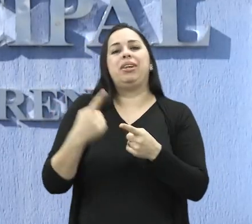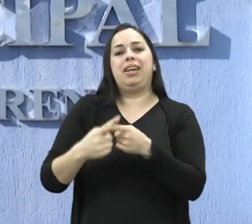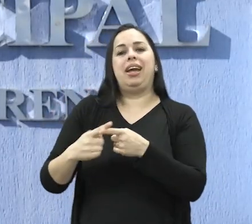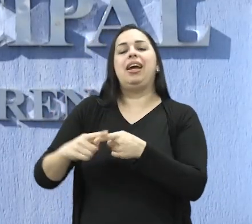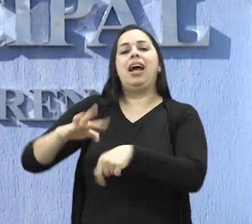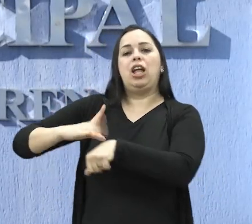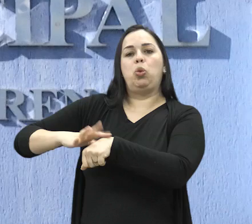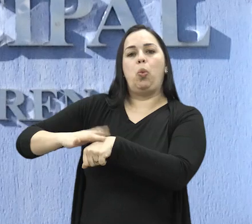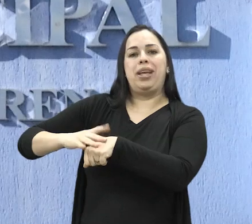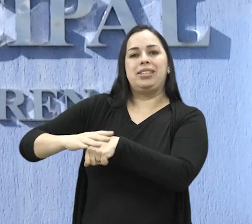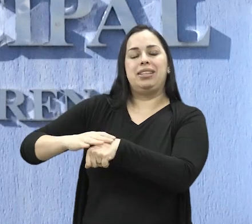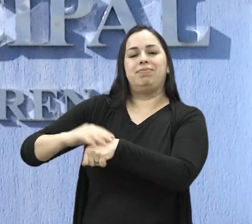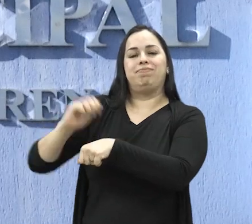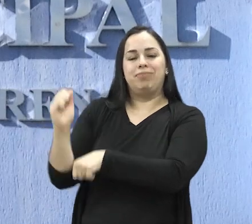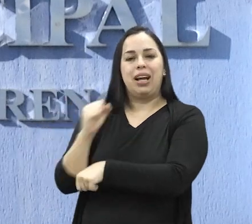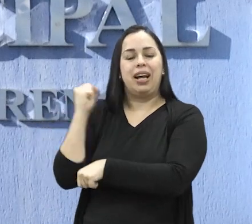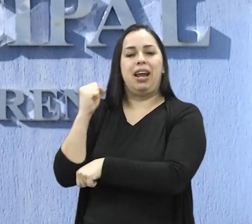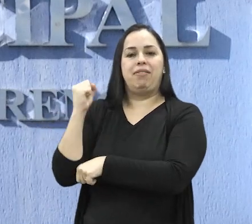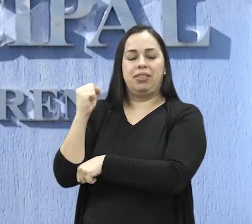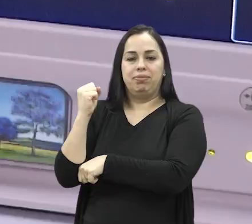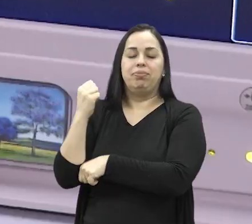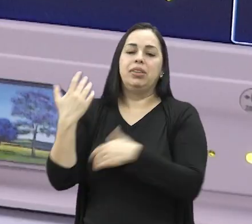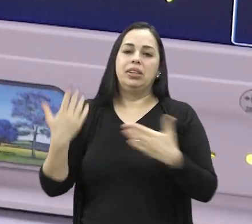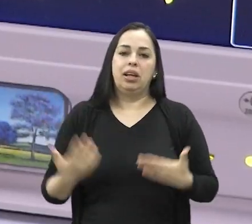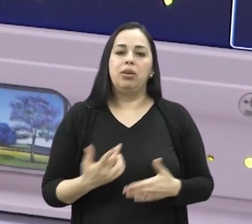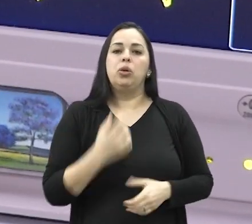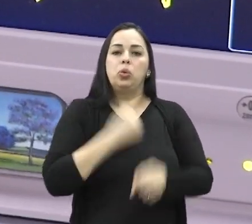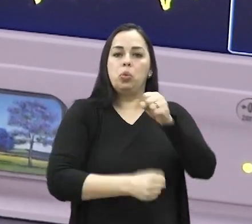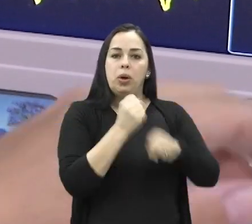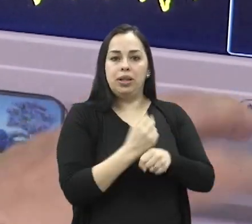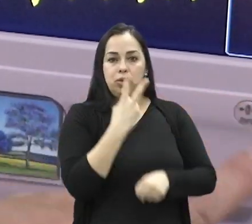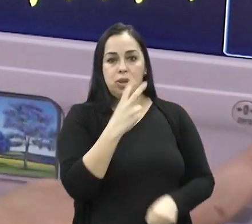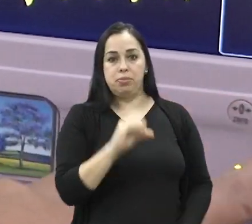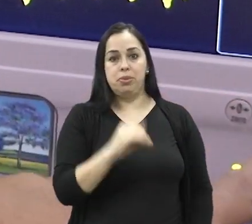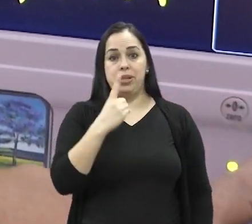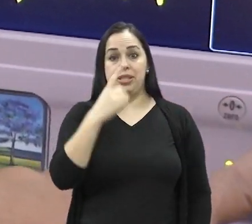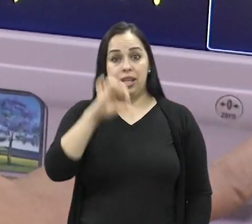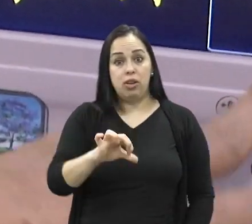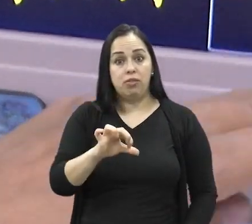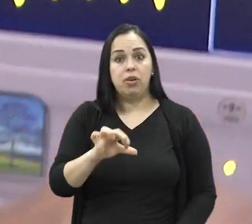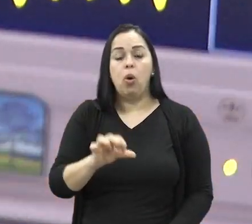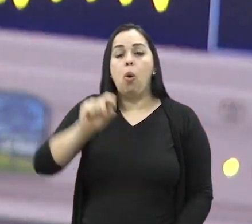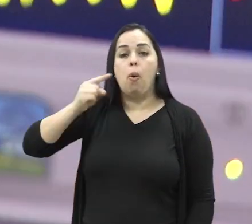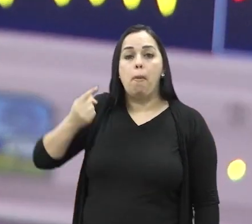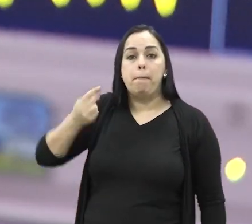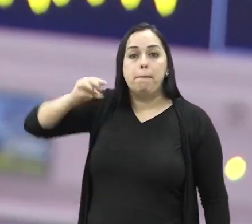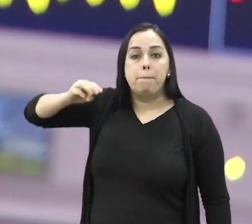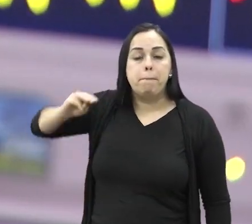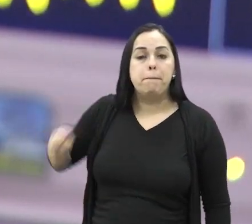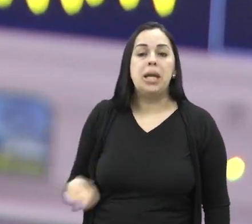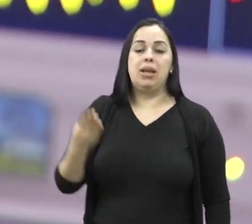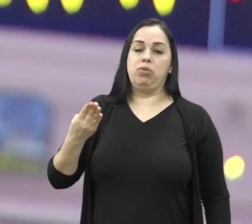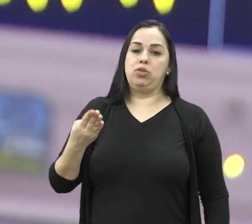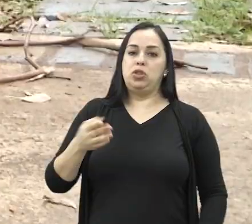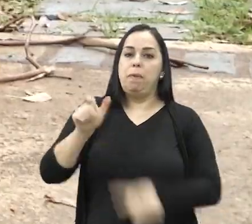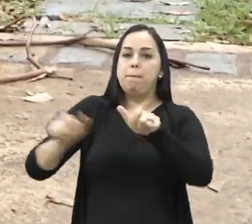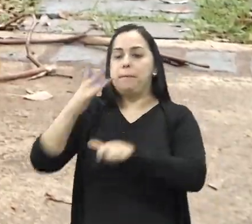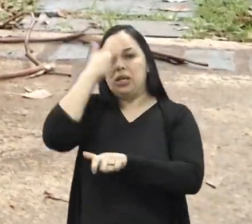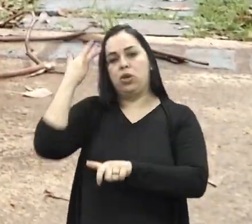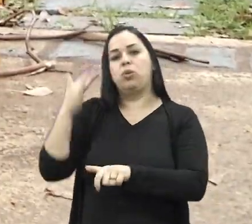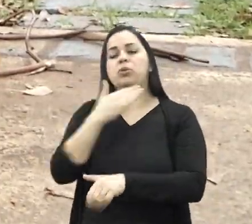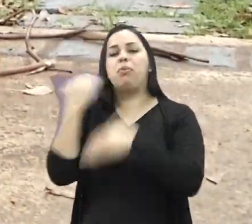causadas por doenças crônicas não transmissíveis. Em 2019, foram mais de um milhão de óbitos,